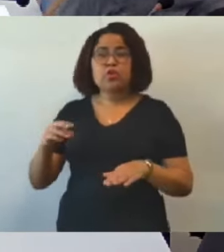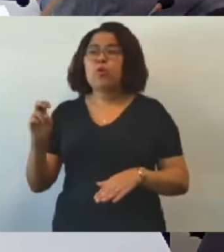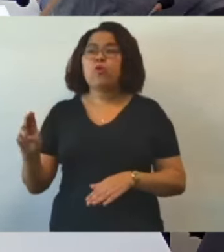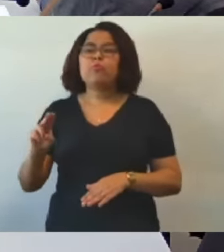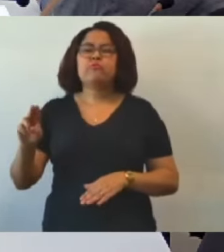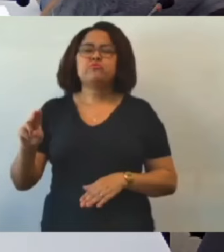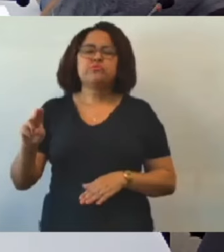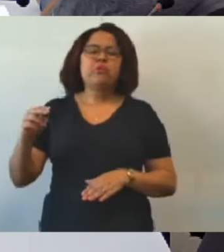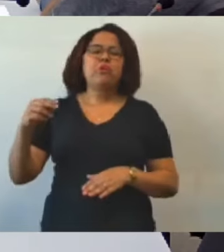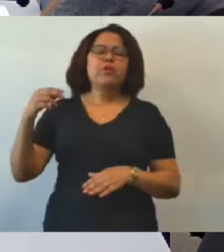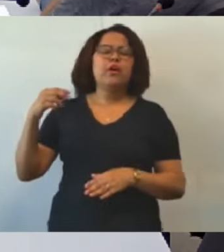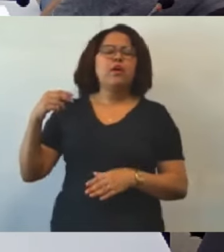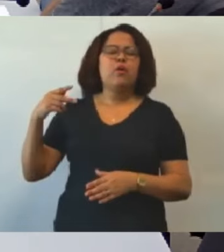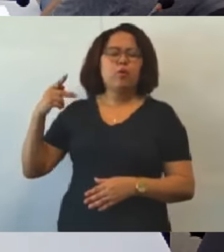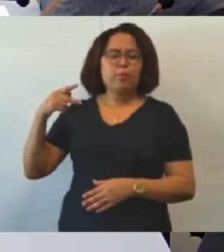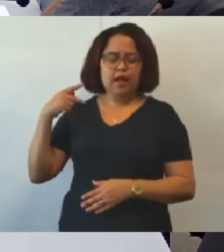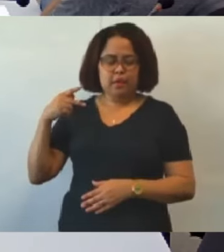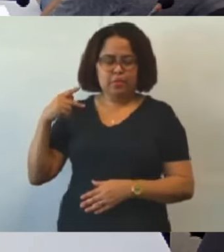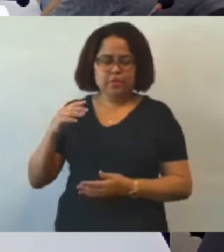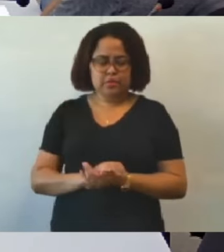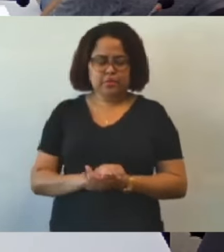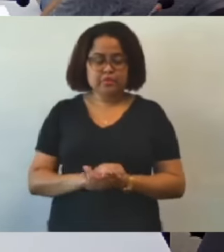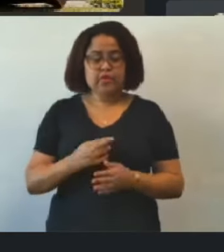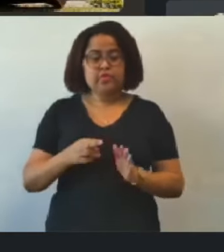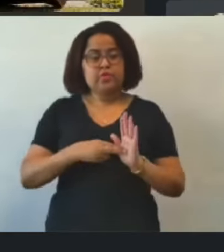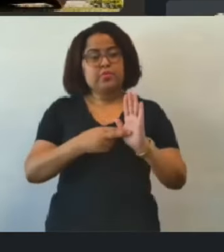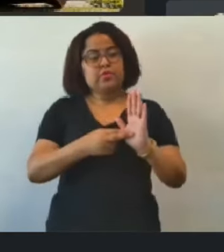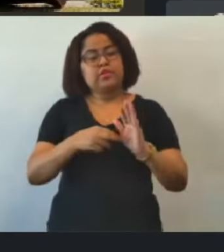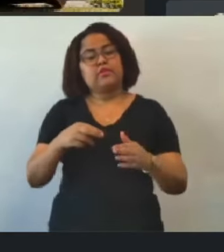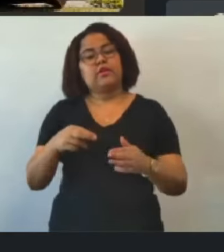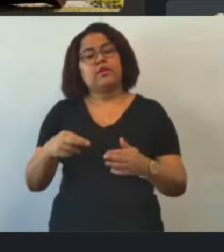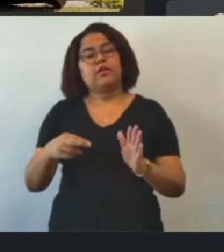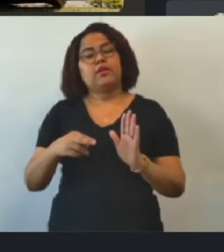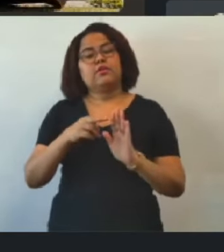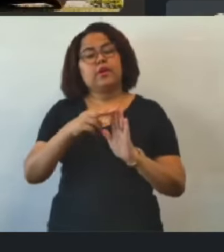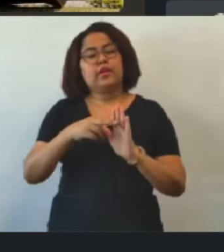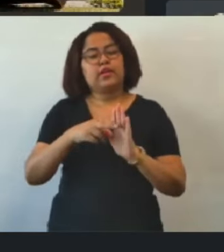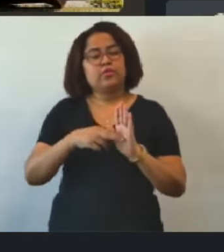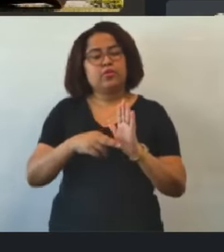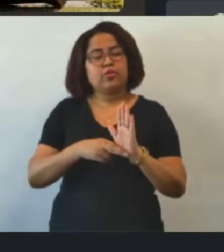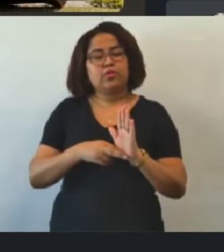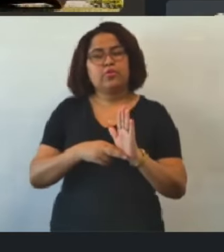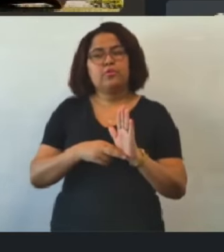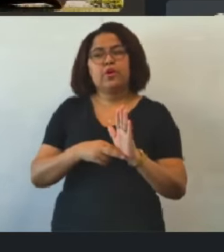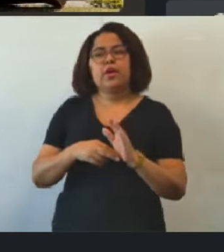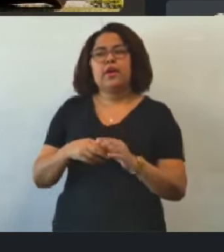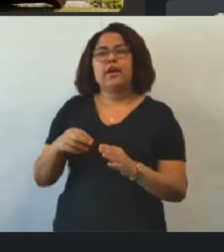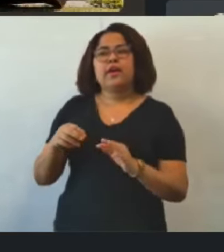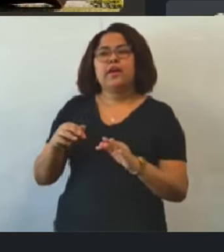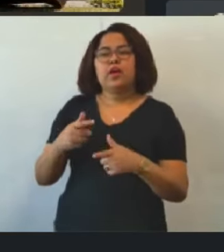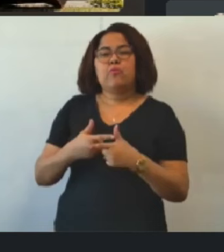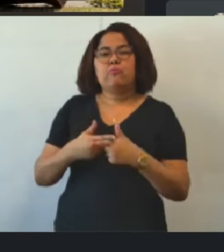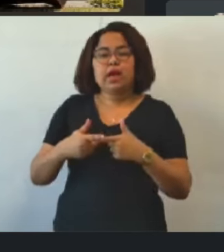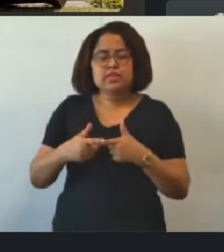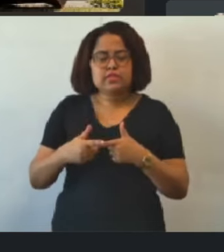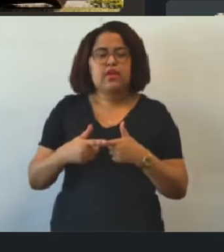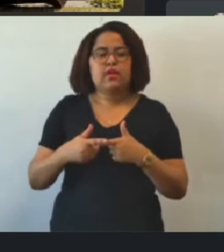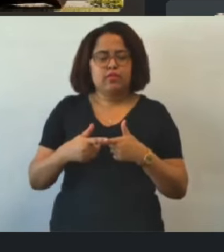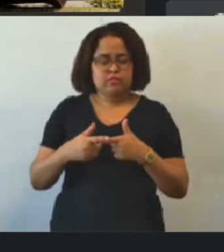Pessoal, nós vamos apresentar, então, nosso relatório, que não será mais final, mas sim relatório parcial.